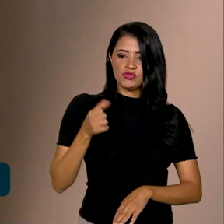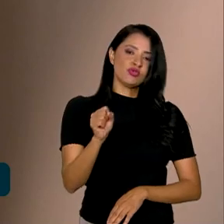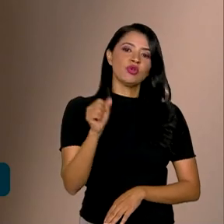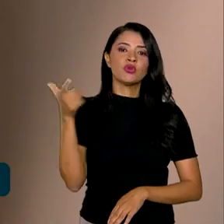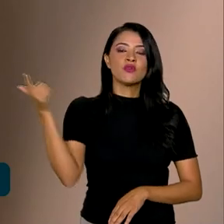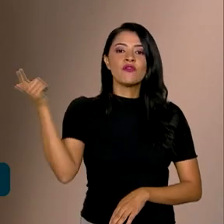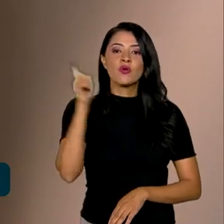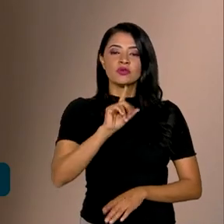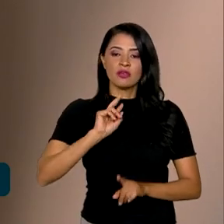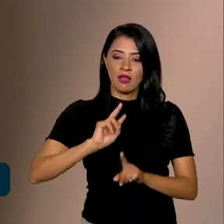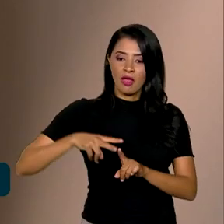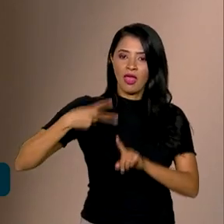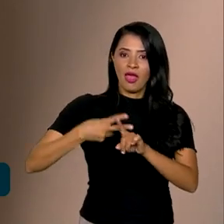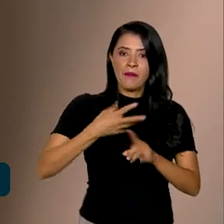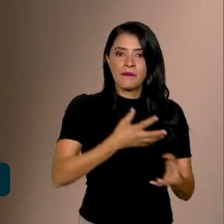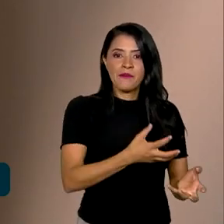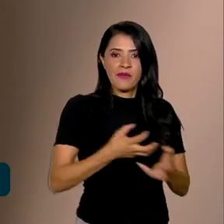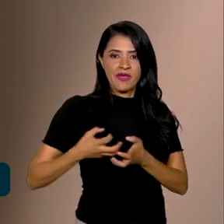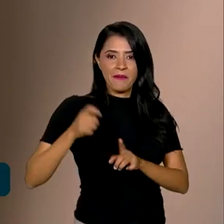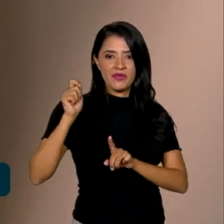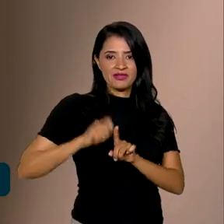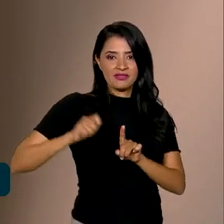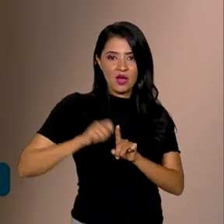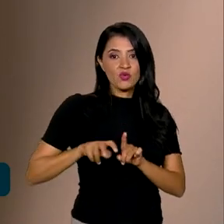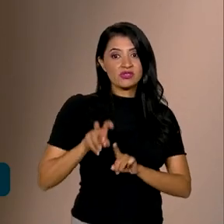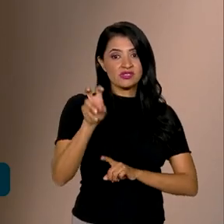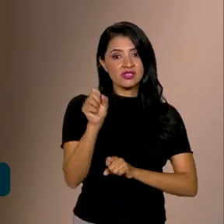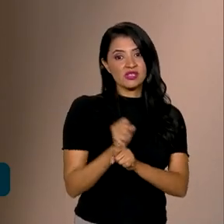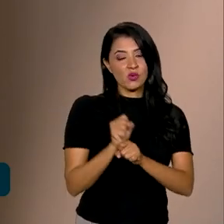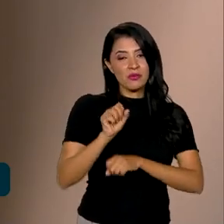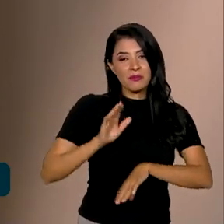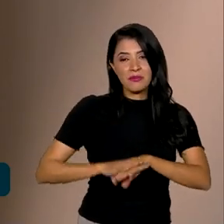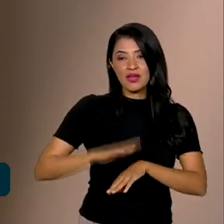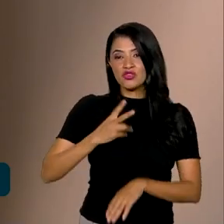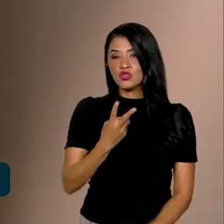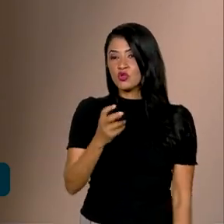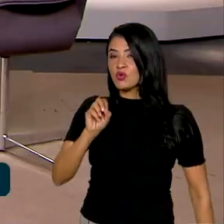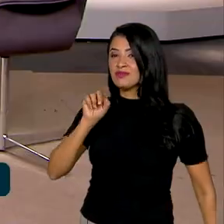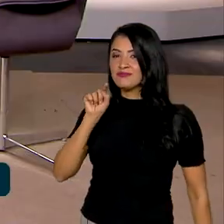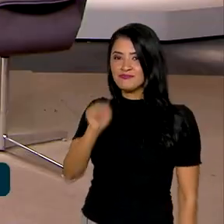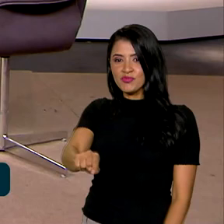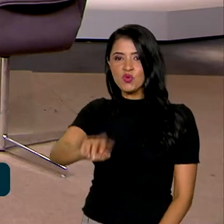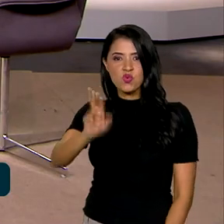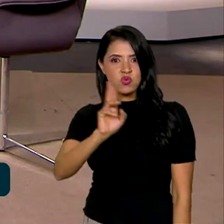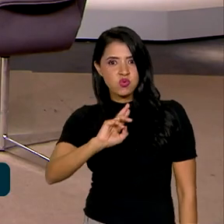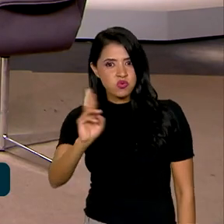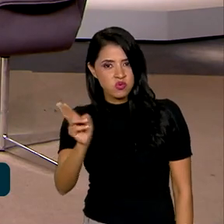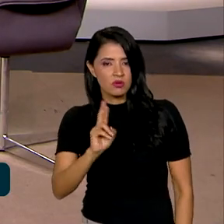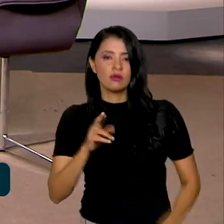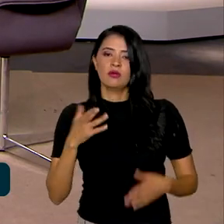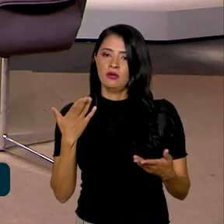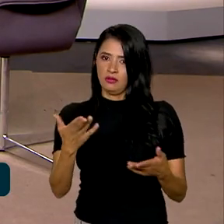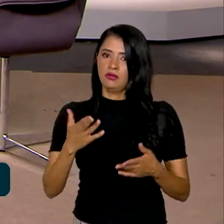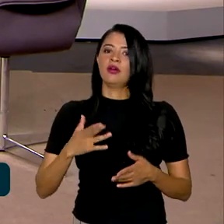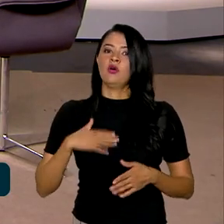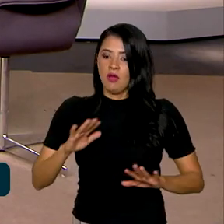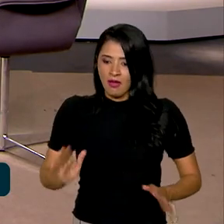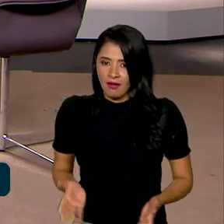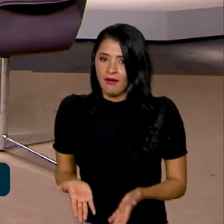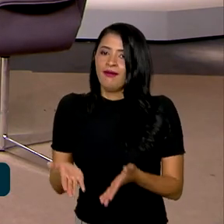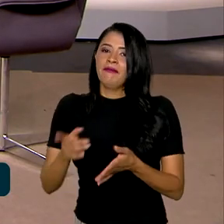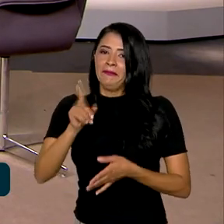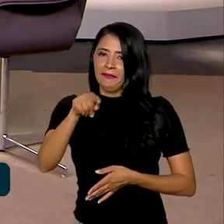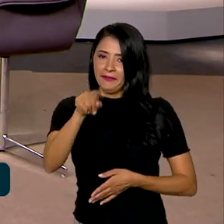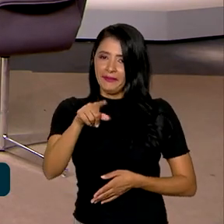conseguir retirar uma renda mensal durante 5 anos de mais de 2 mil reais. Então, é um super estímulo